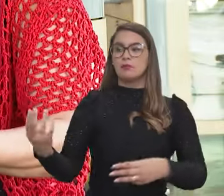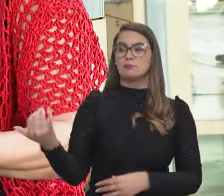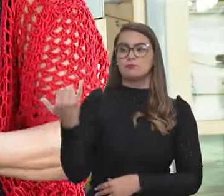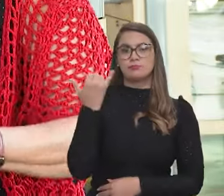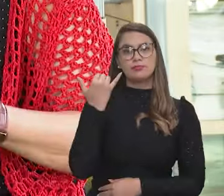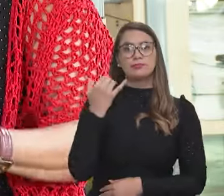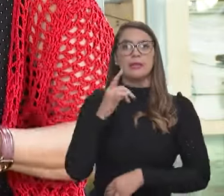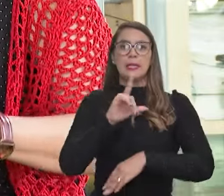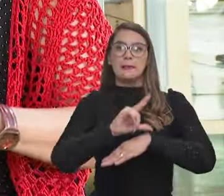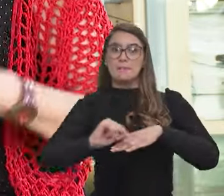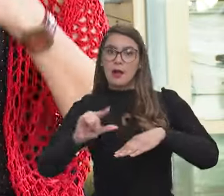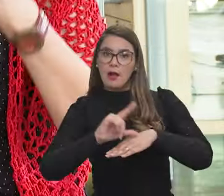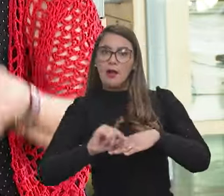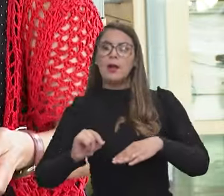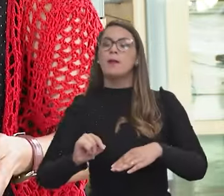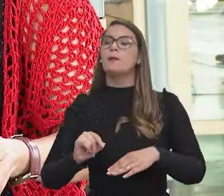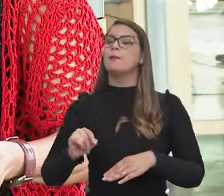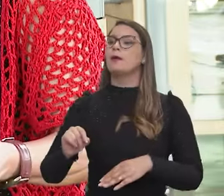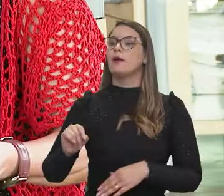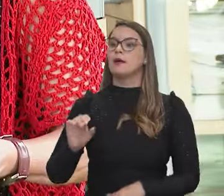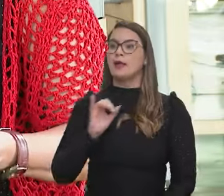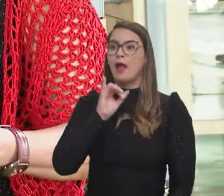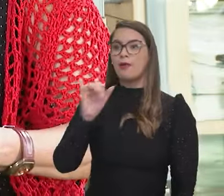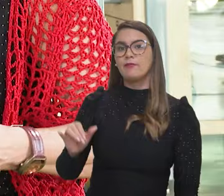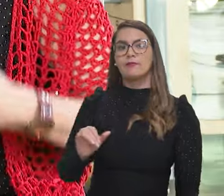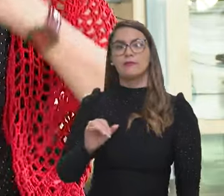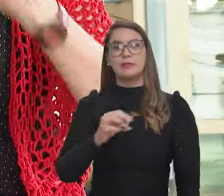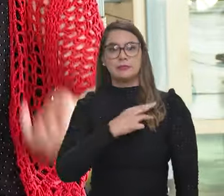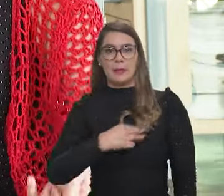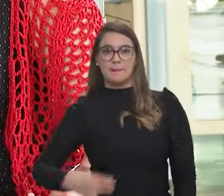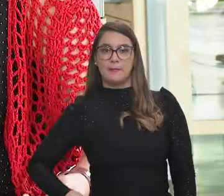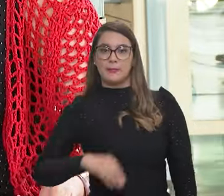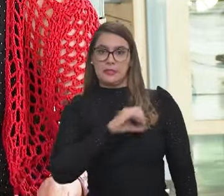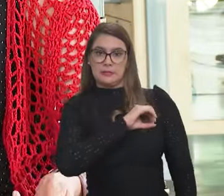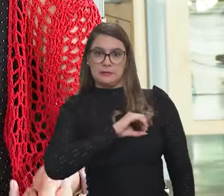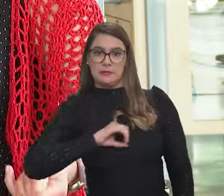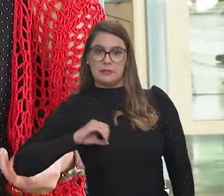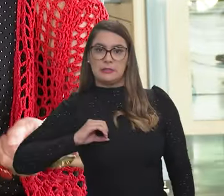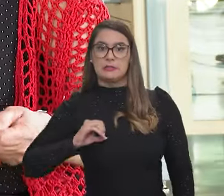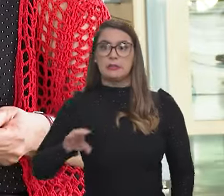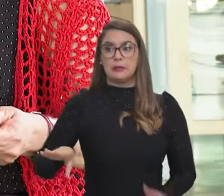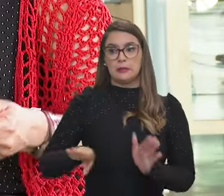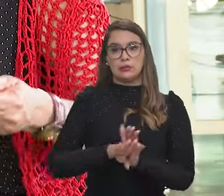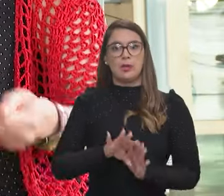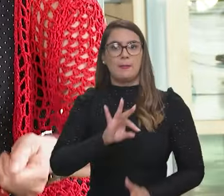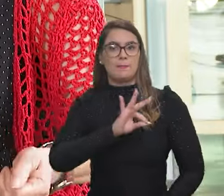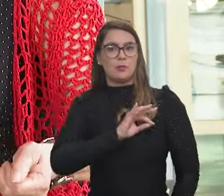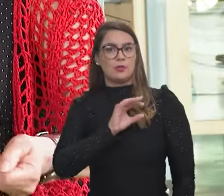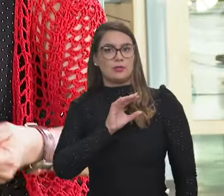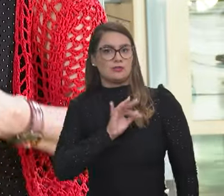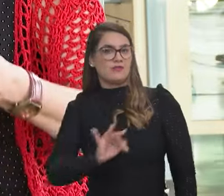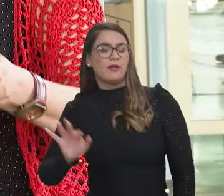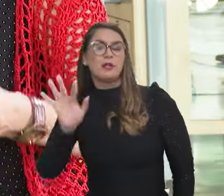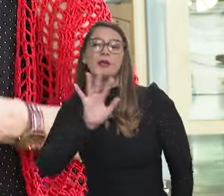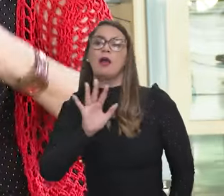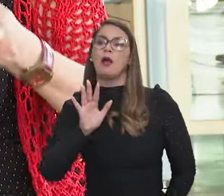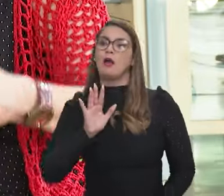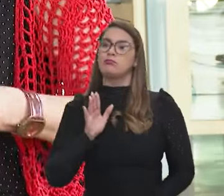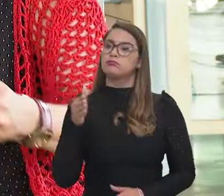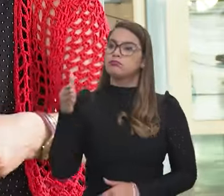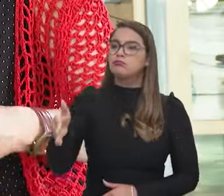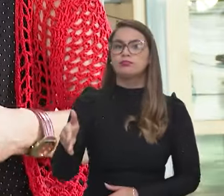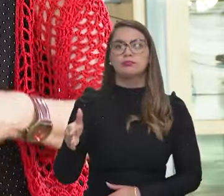ela chega ao IBAMA, que ela chega à ministra Marina Silva, que ela chega à Polícia Federal para poder agir e